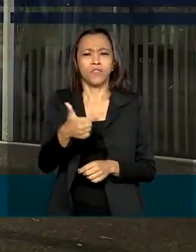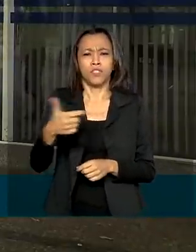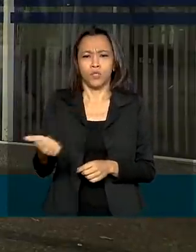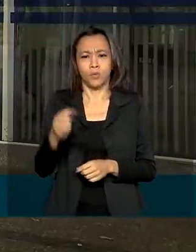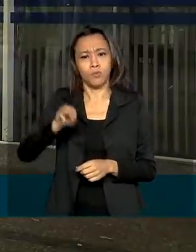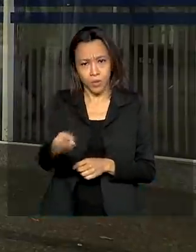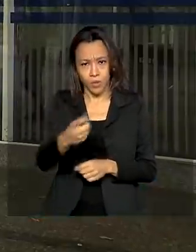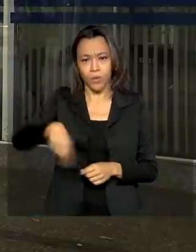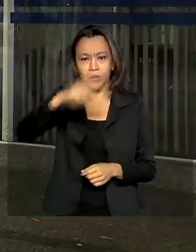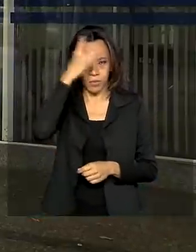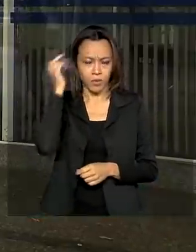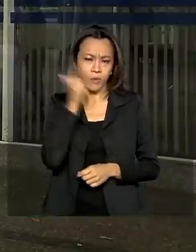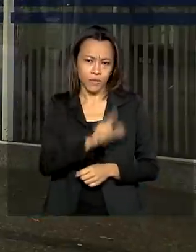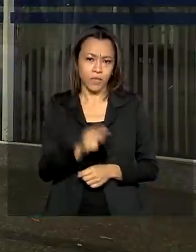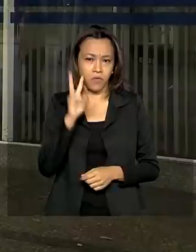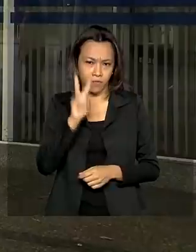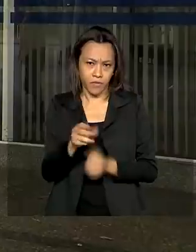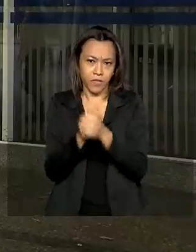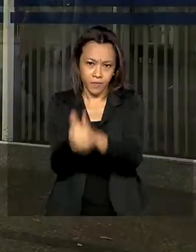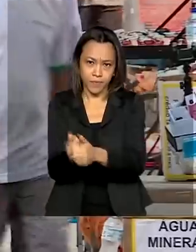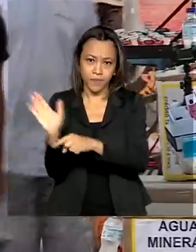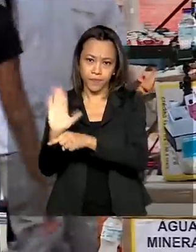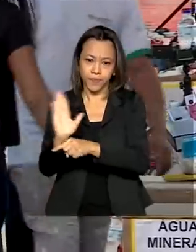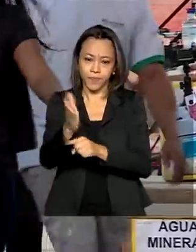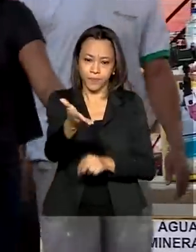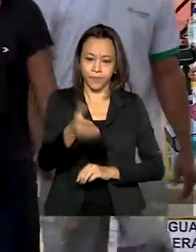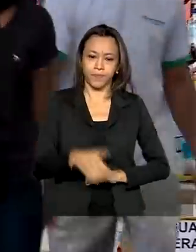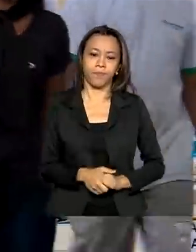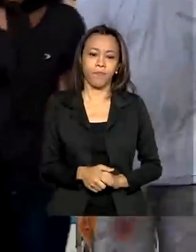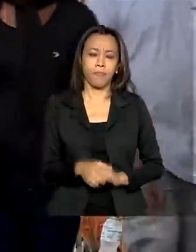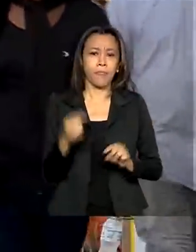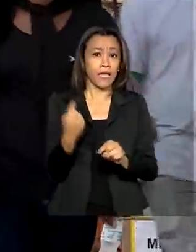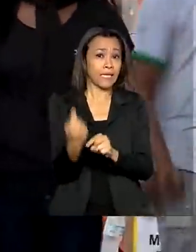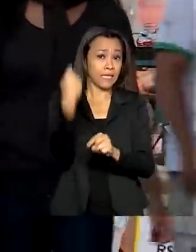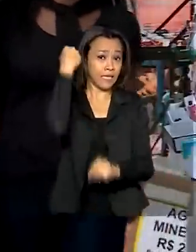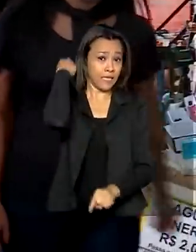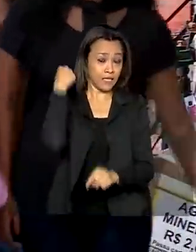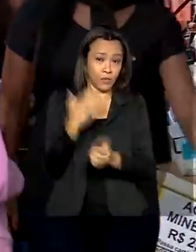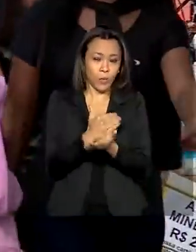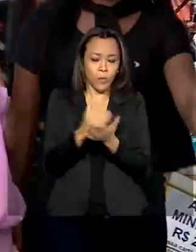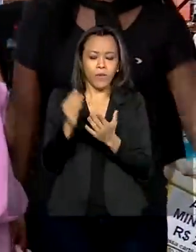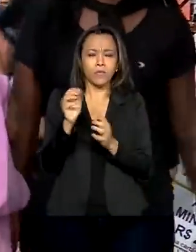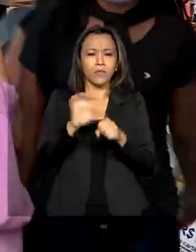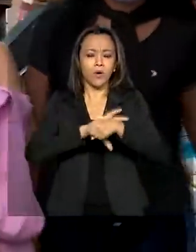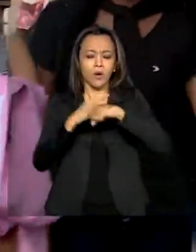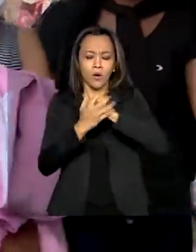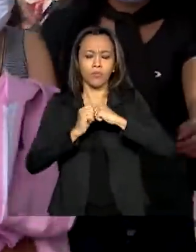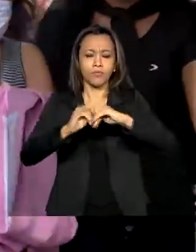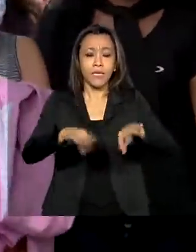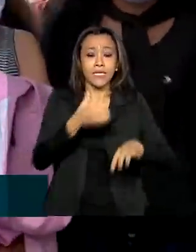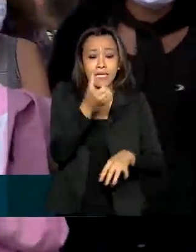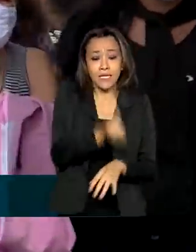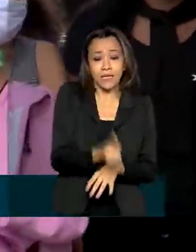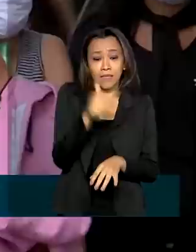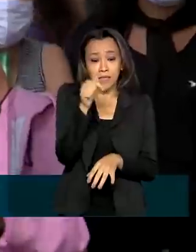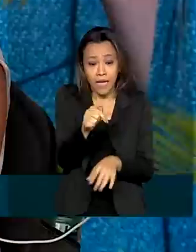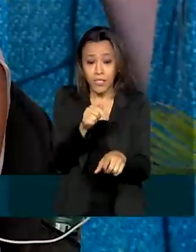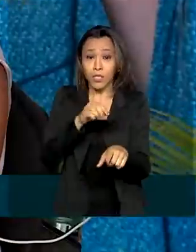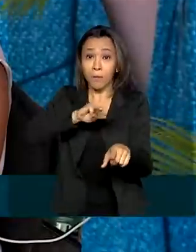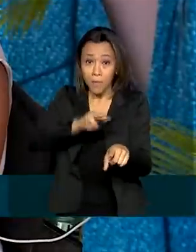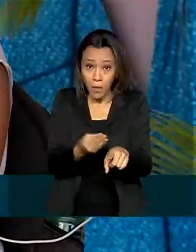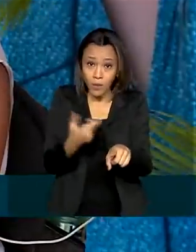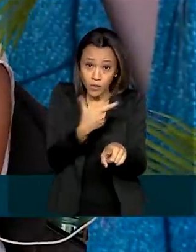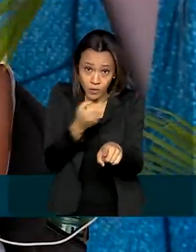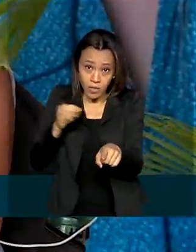Confira na reportagem de Luana Kari. Desde o início da pandemia, 67 milhões e 200 mil pessoas